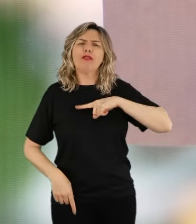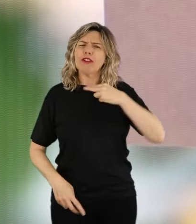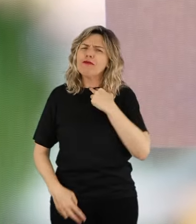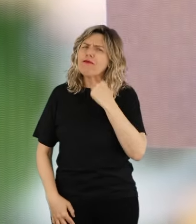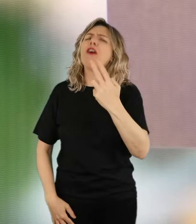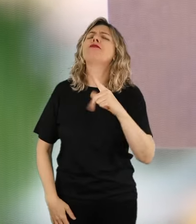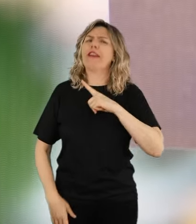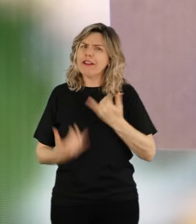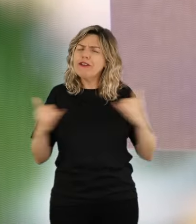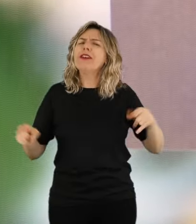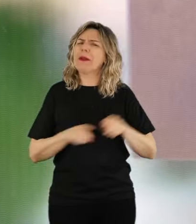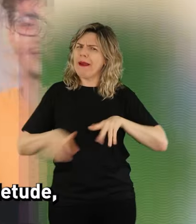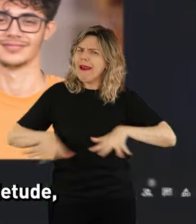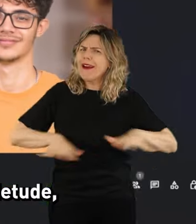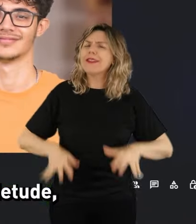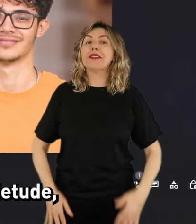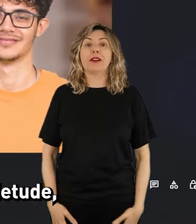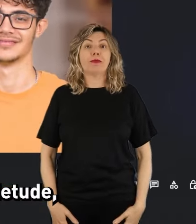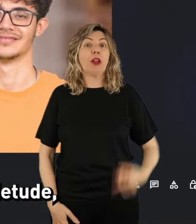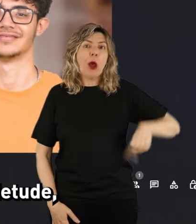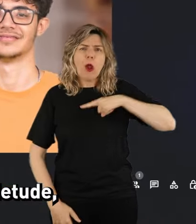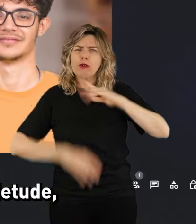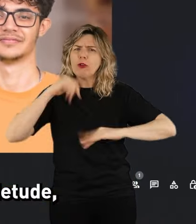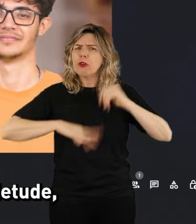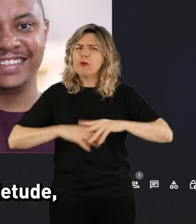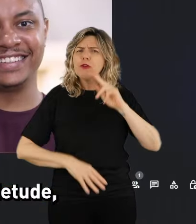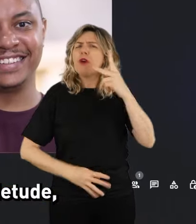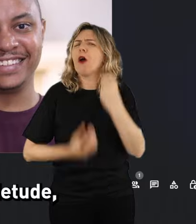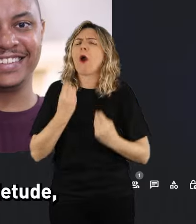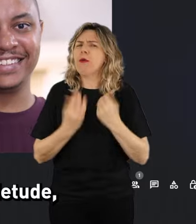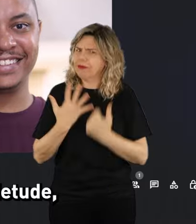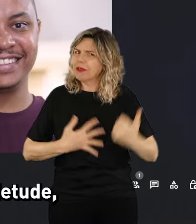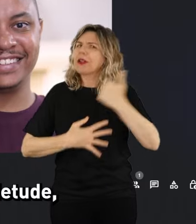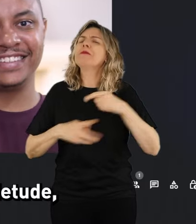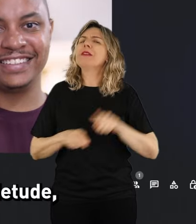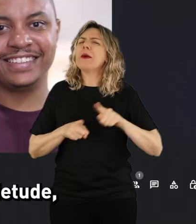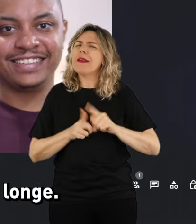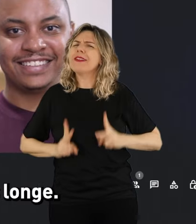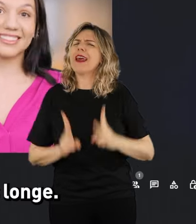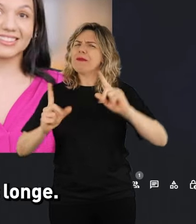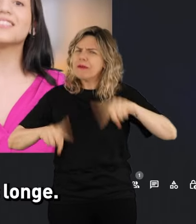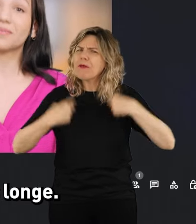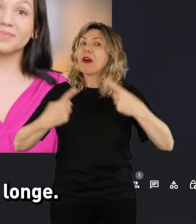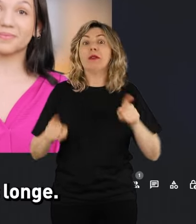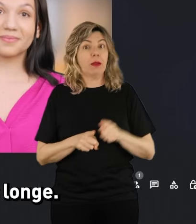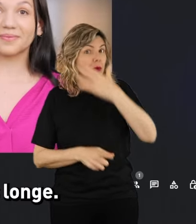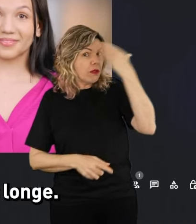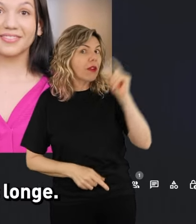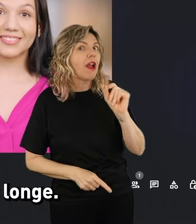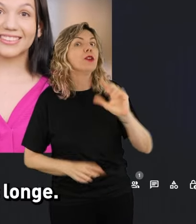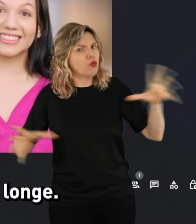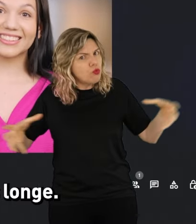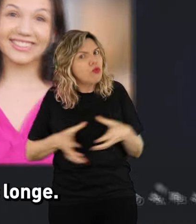voz, energia e ação. Trilhamos nossas histórias com protagonismo e inquietude. Sem esquecer que juntos